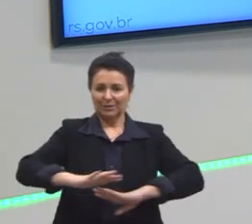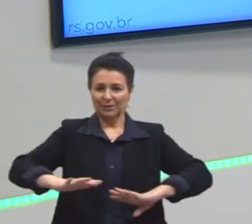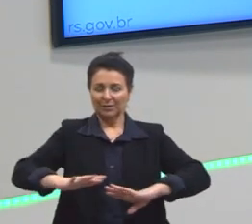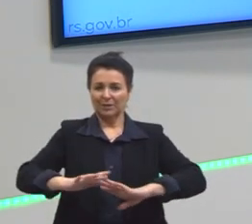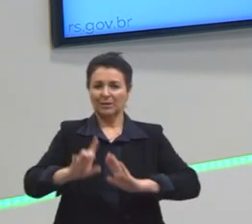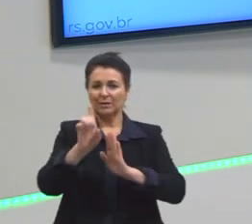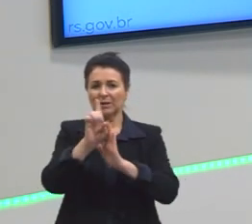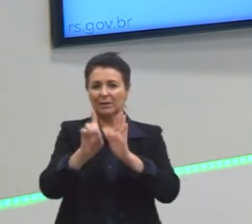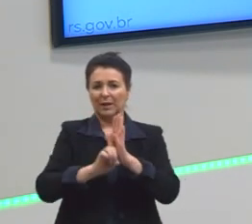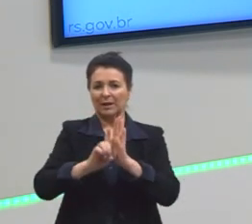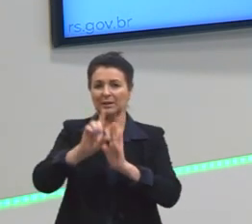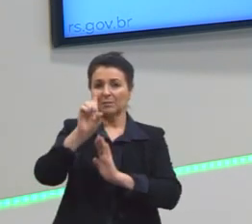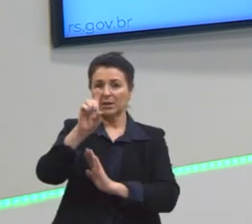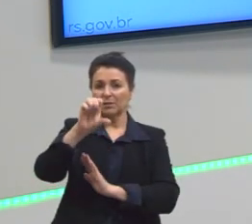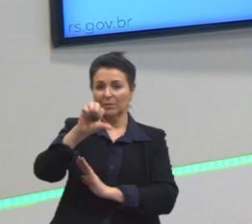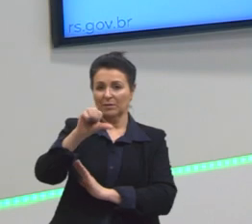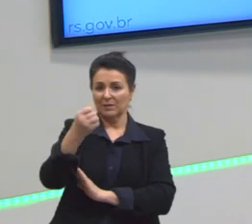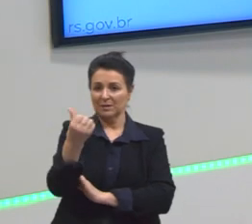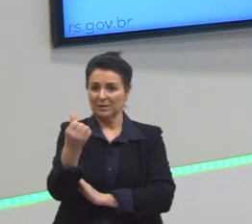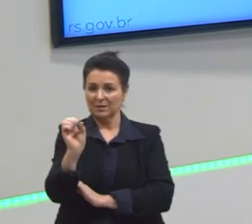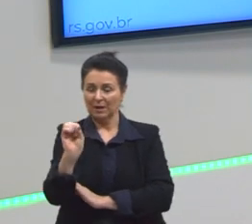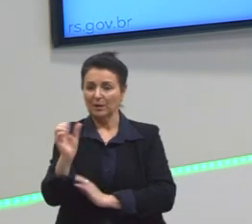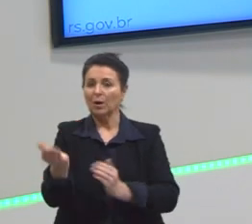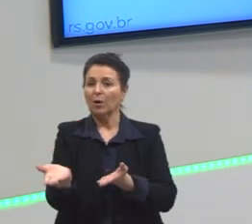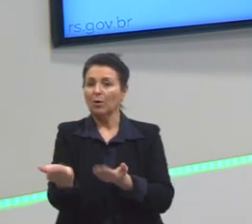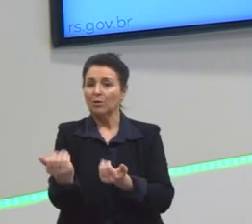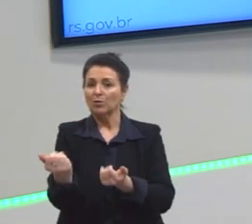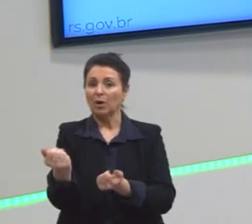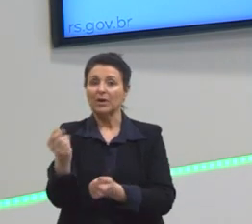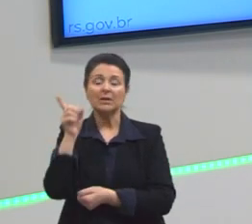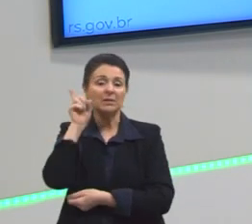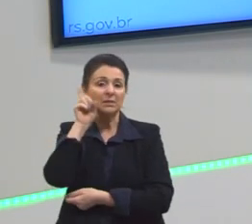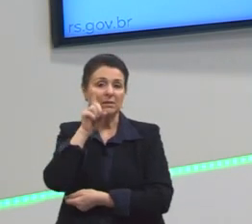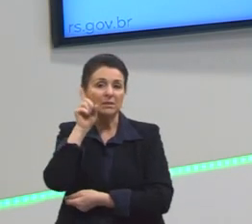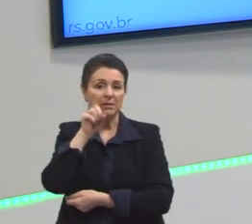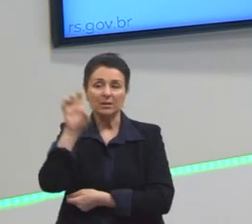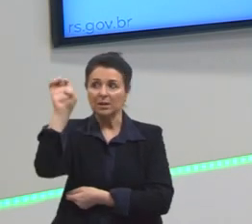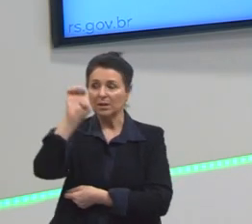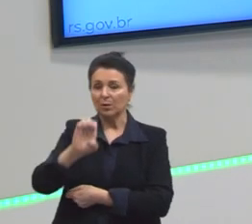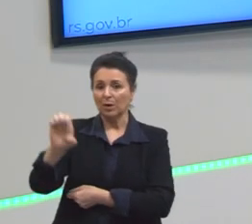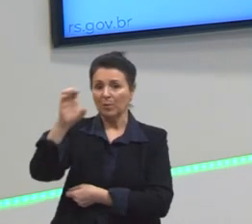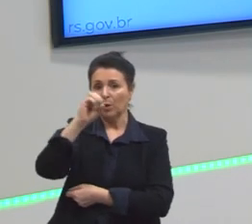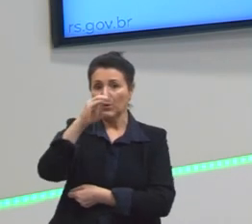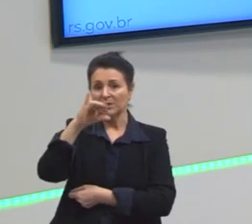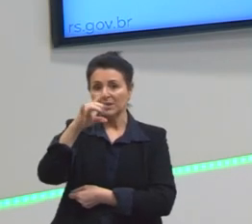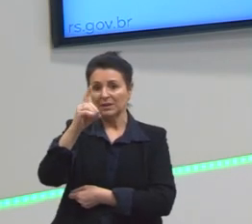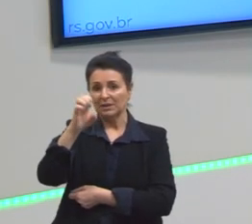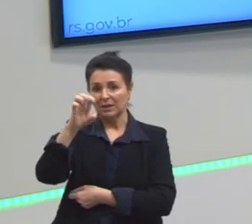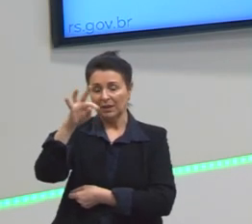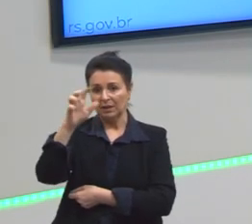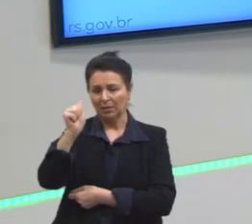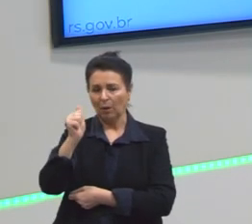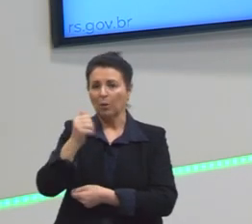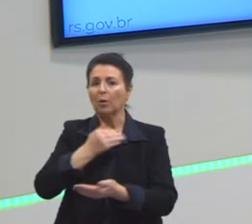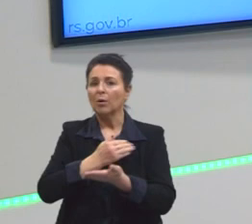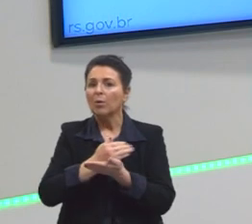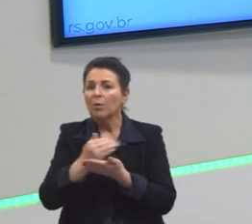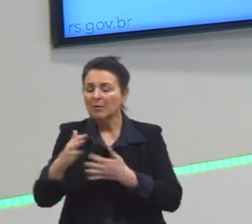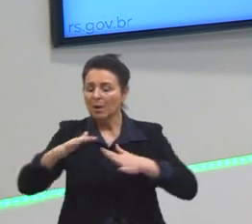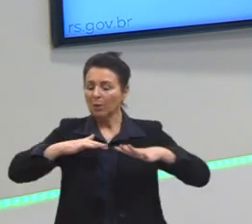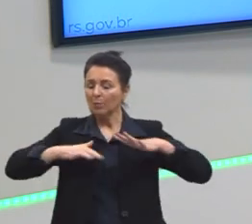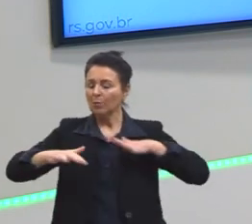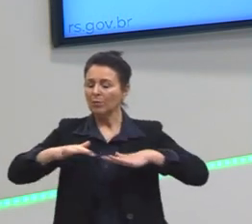década de 1960, os jovens nos Estados Unidos e na Europa Ocidental se envolveram em mobilizações